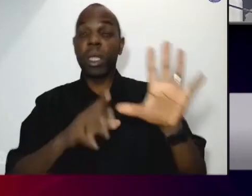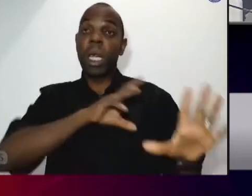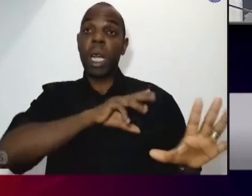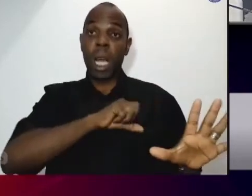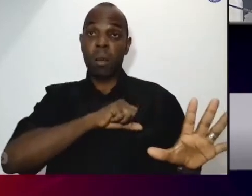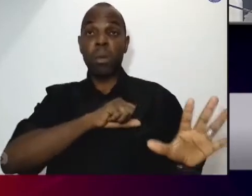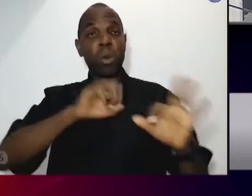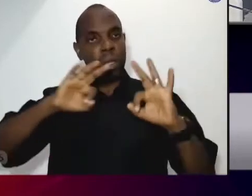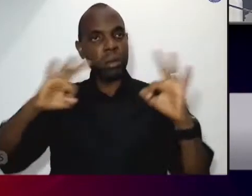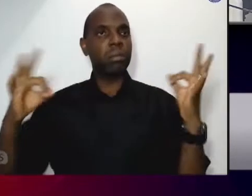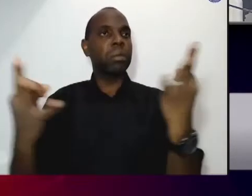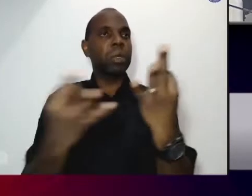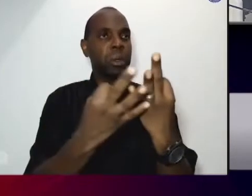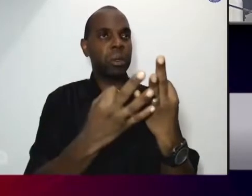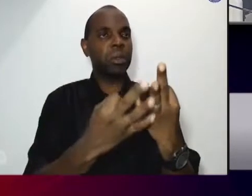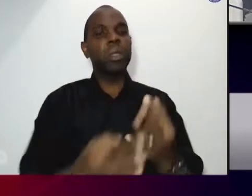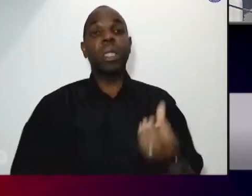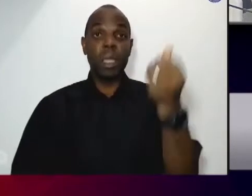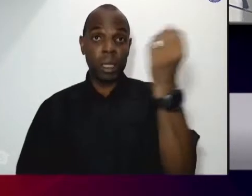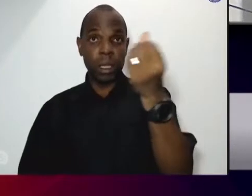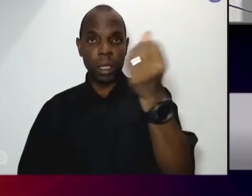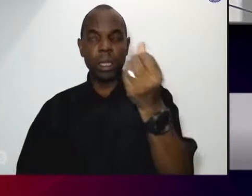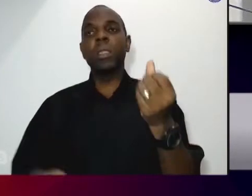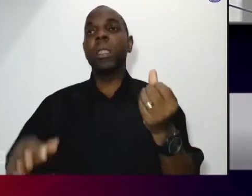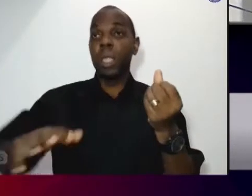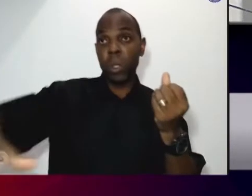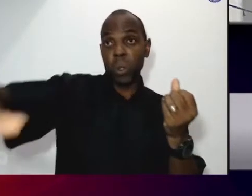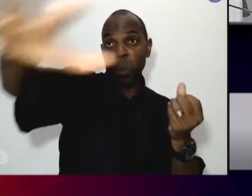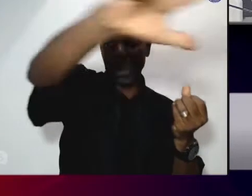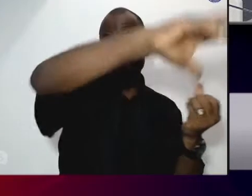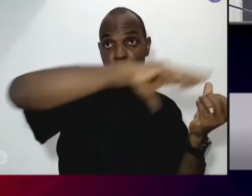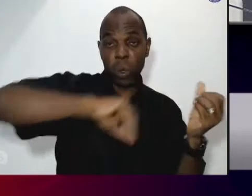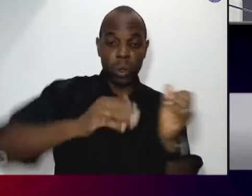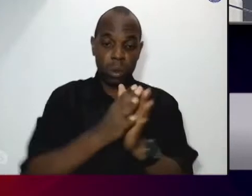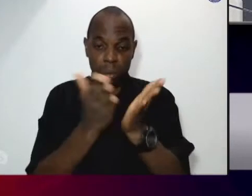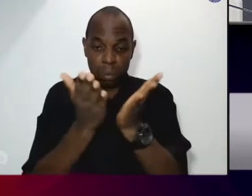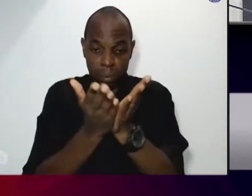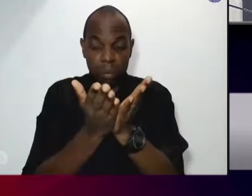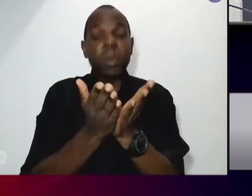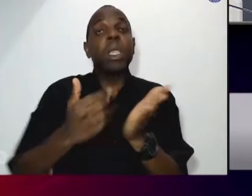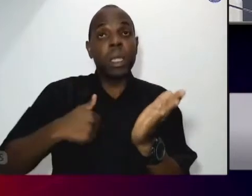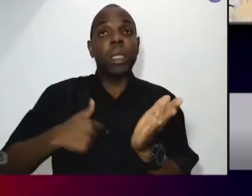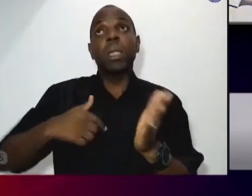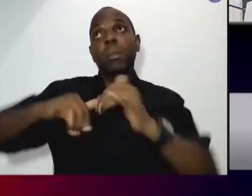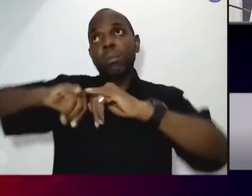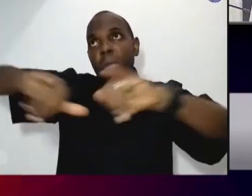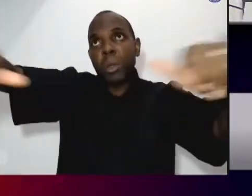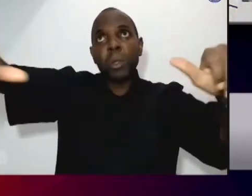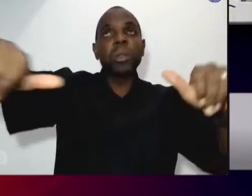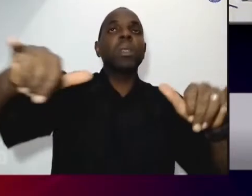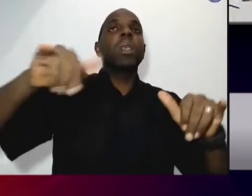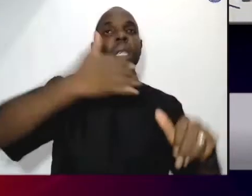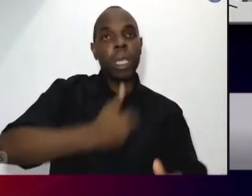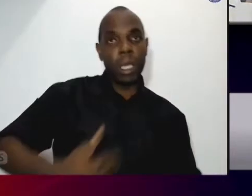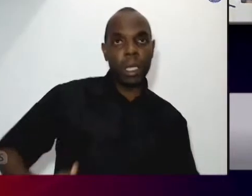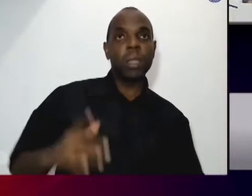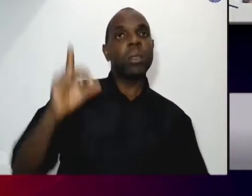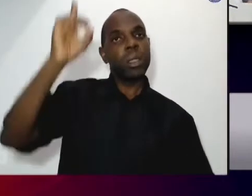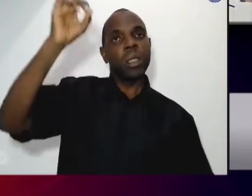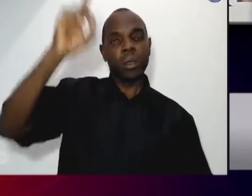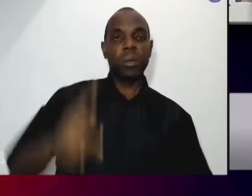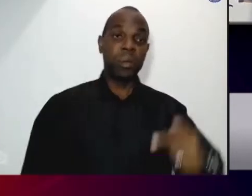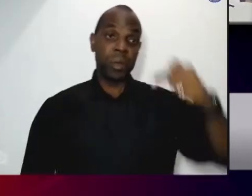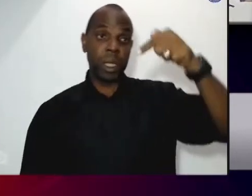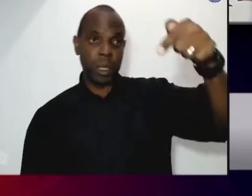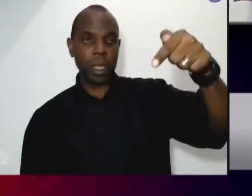preparar os cristãos e as comunidades para anunciar o reino de Deus. Sétimo, criar espaço nas comunidades